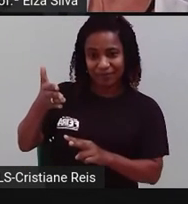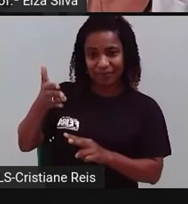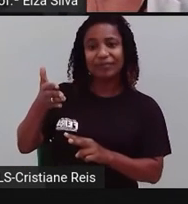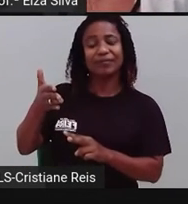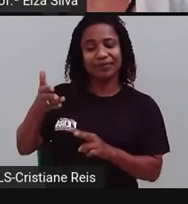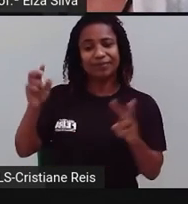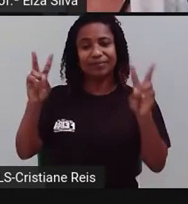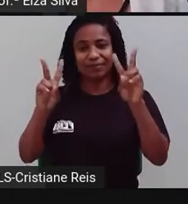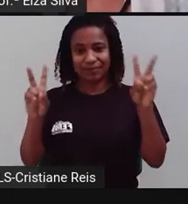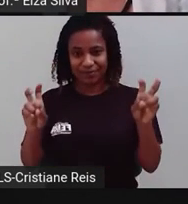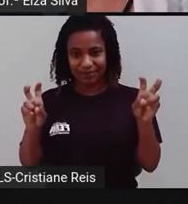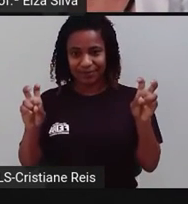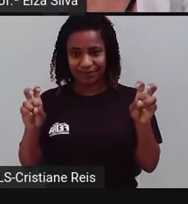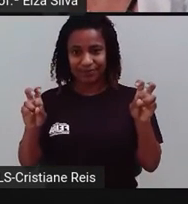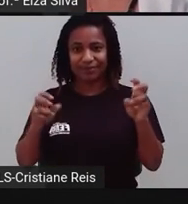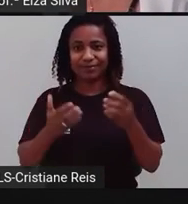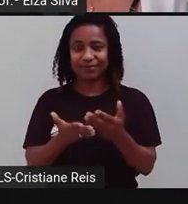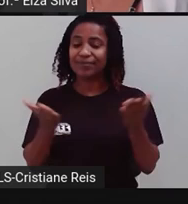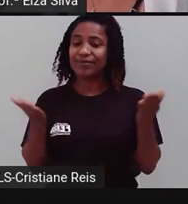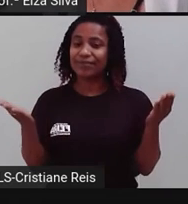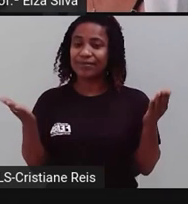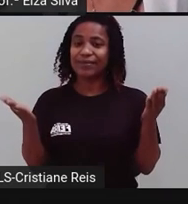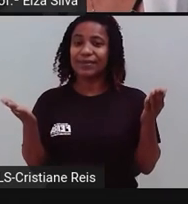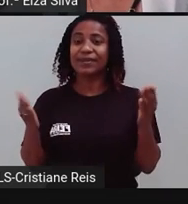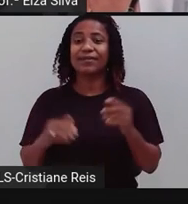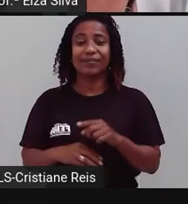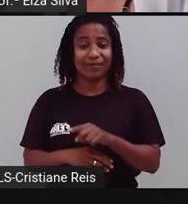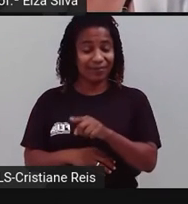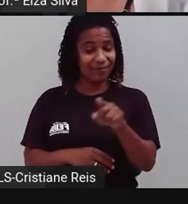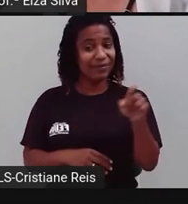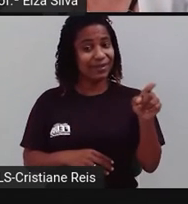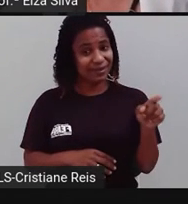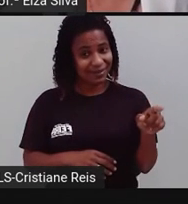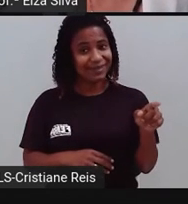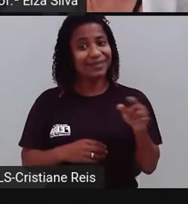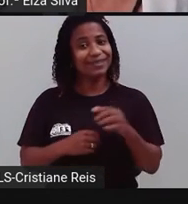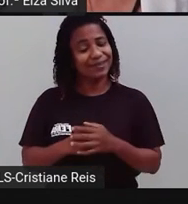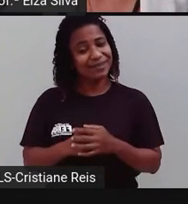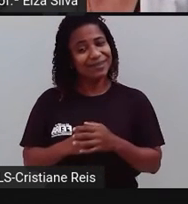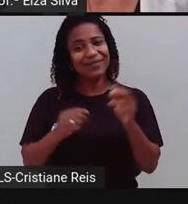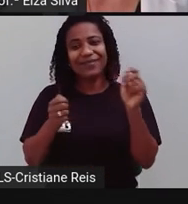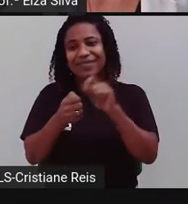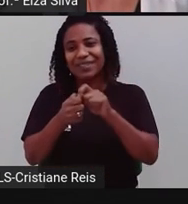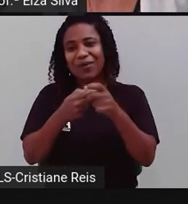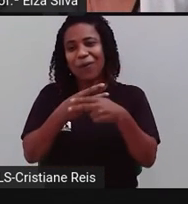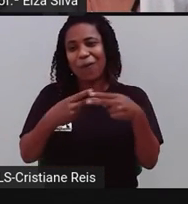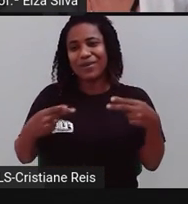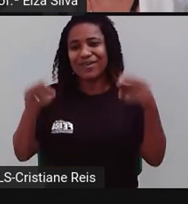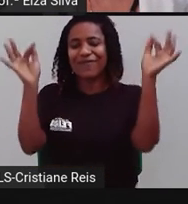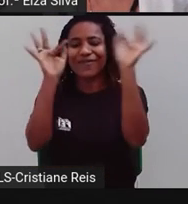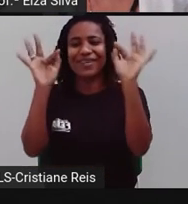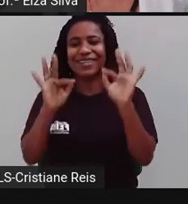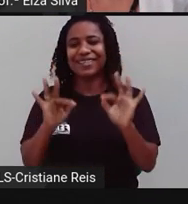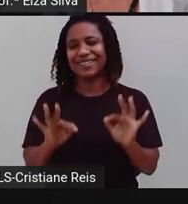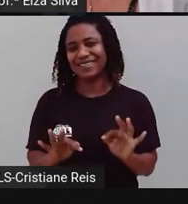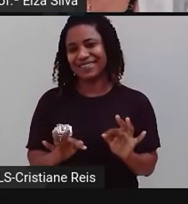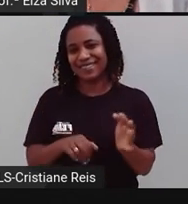trecho, dessa música Que vocês busquem fazer coisas que te deixam feliz agora nas férias